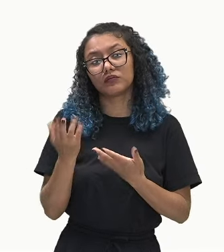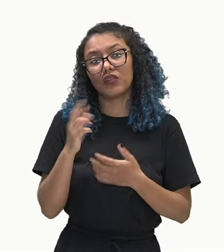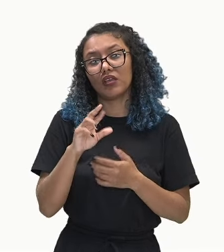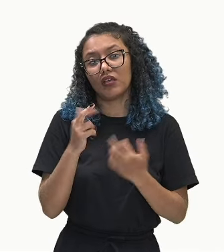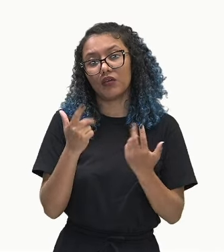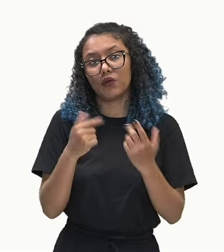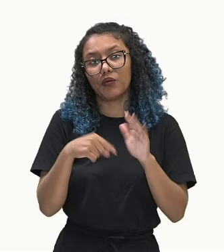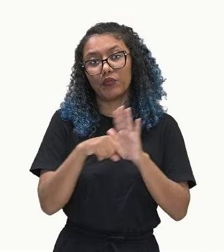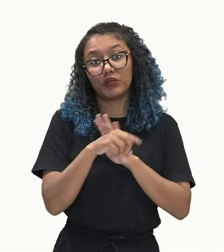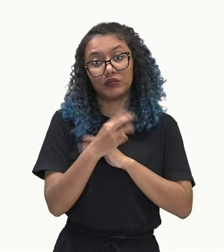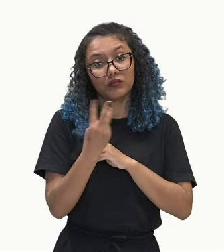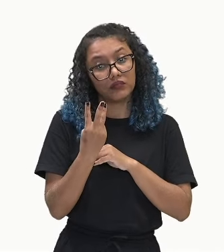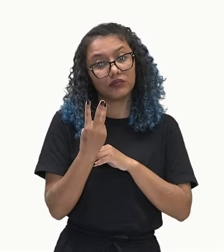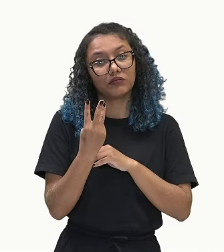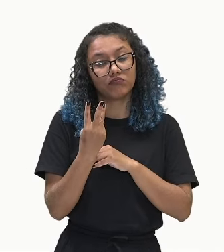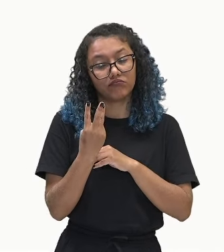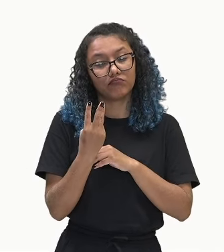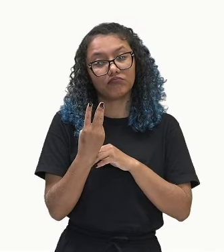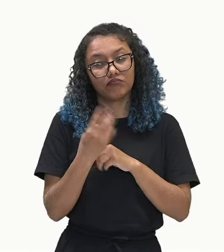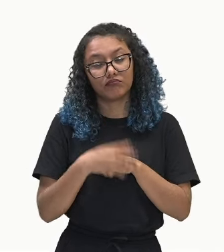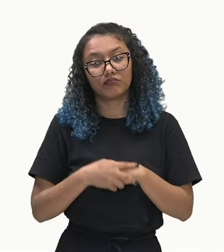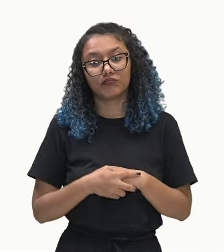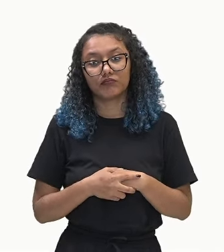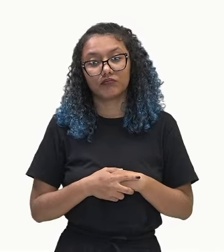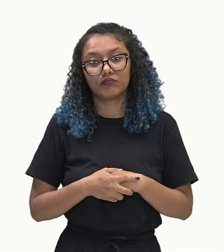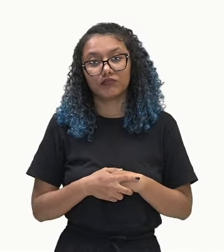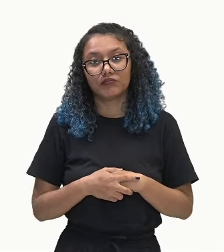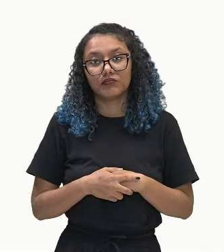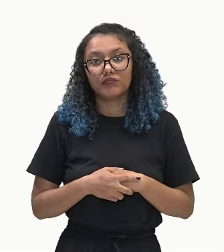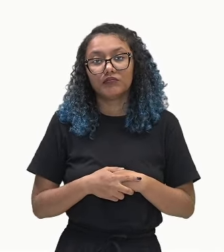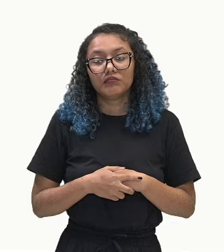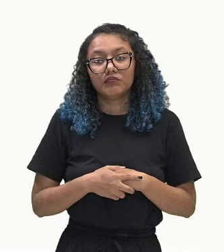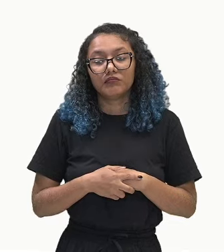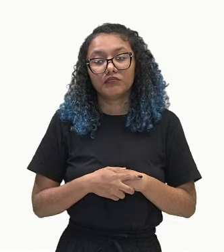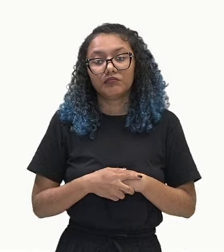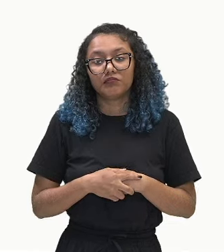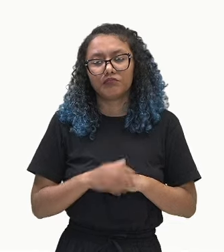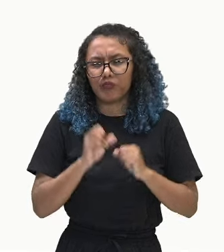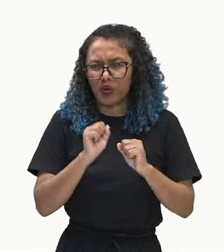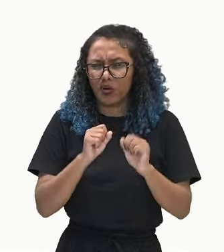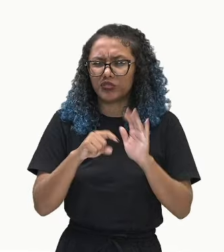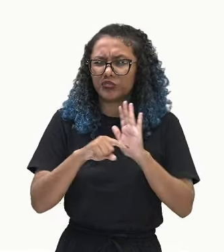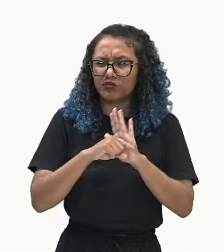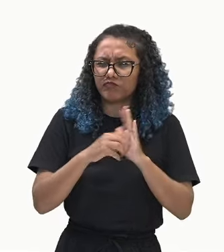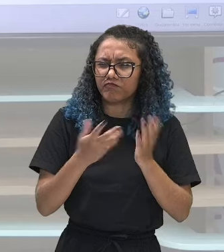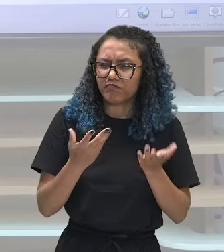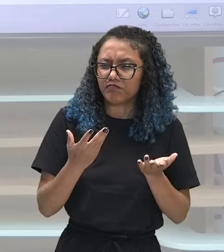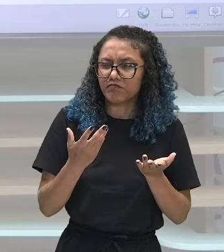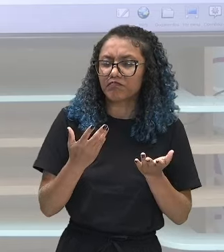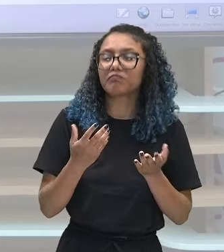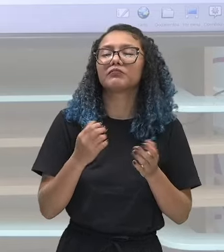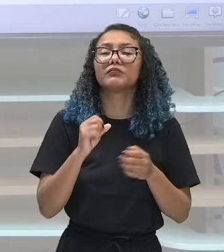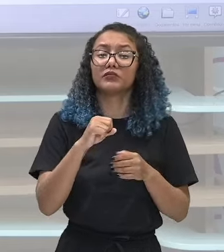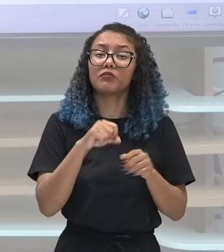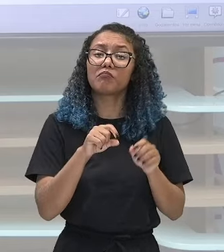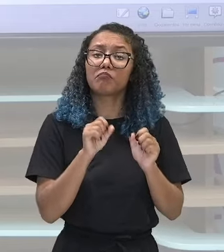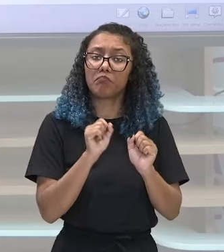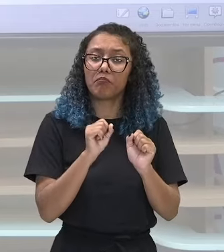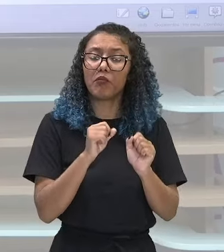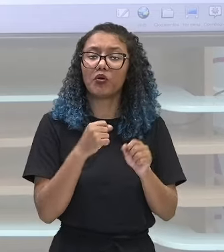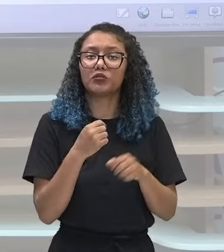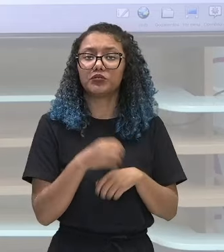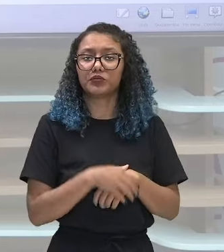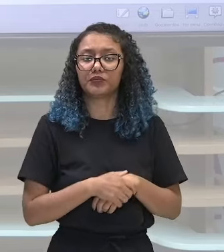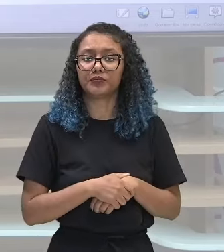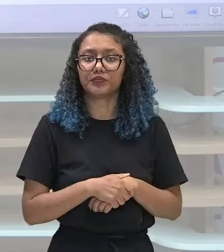Razão igual a menos 3. Pode ser uma razão negativa? Sim. A razão da PA, ela pode